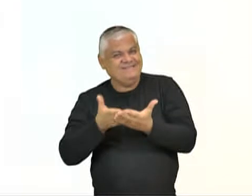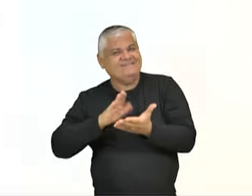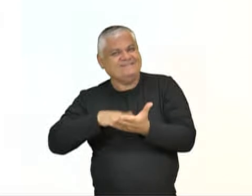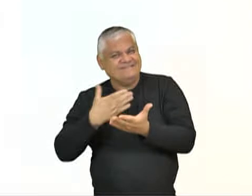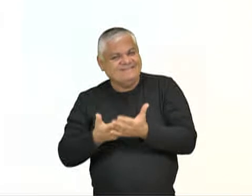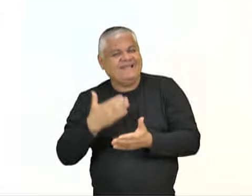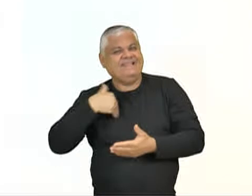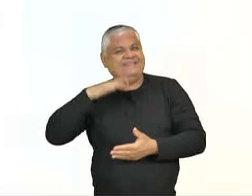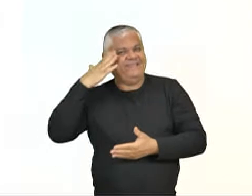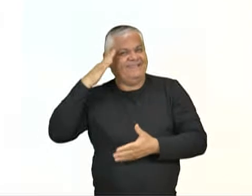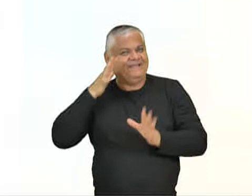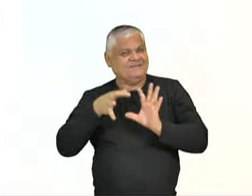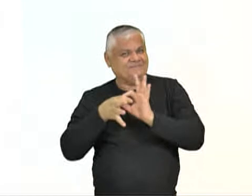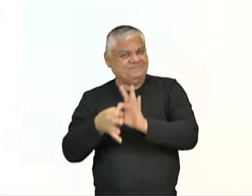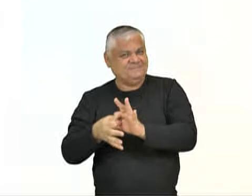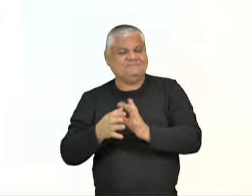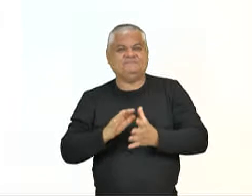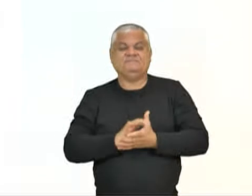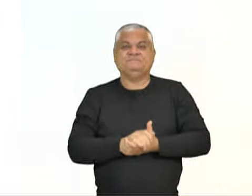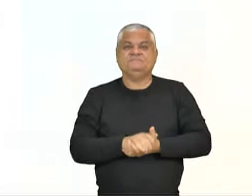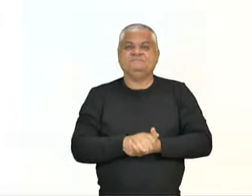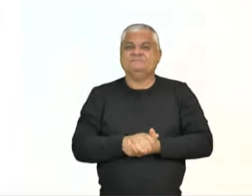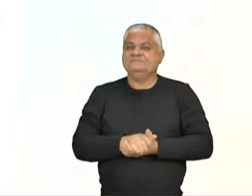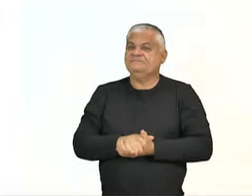subentendidas no contexto. Vejam lá.